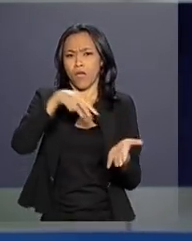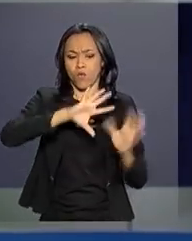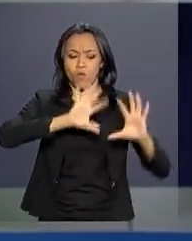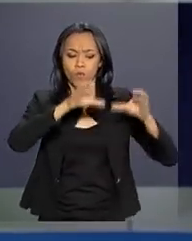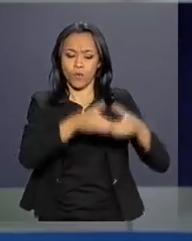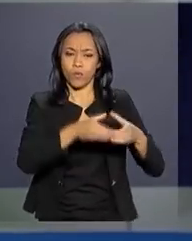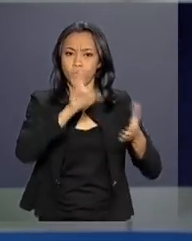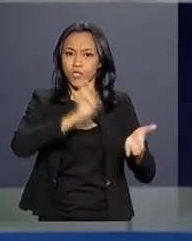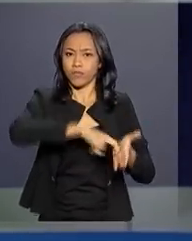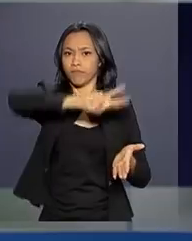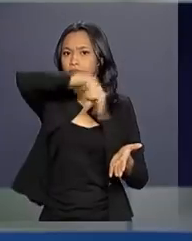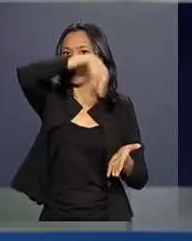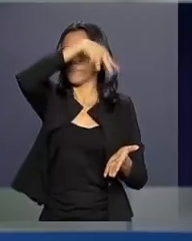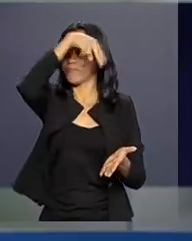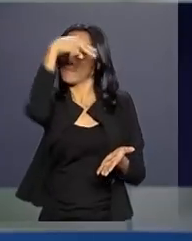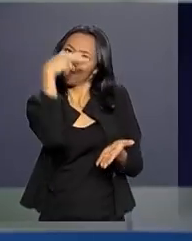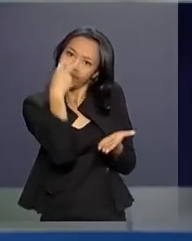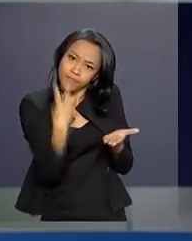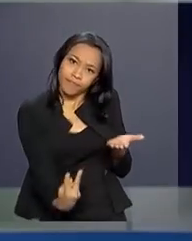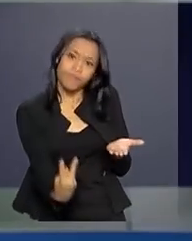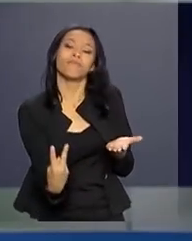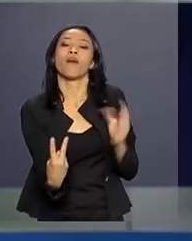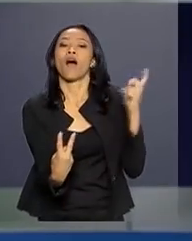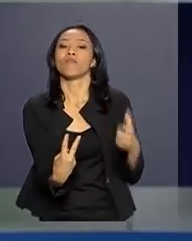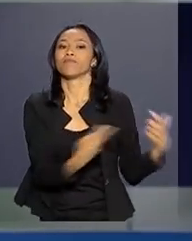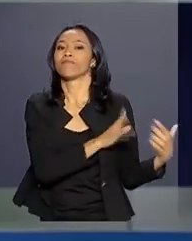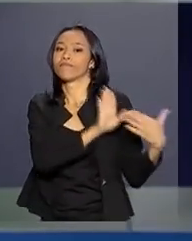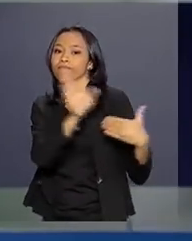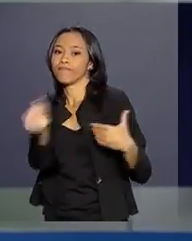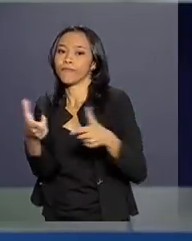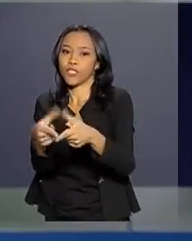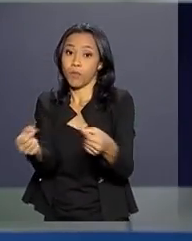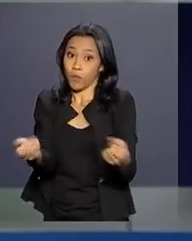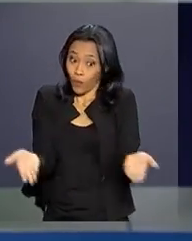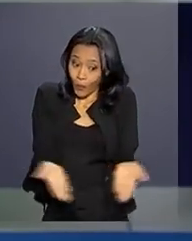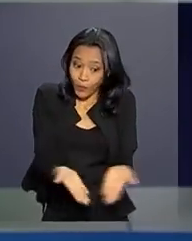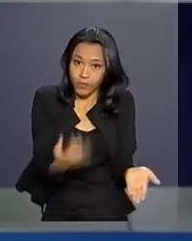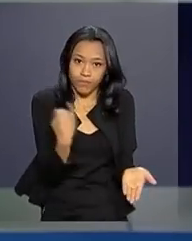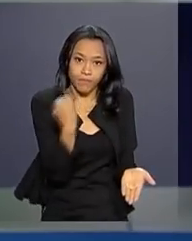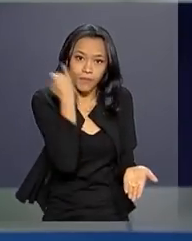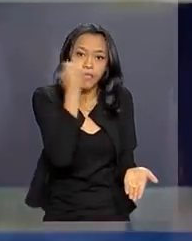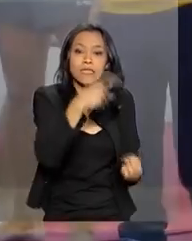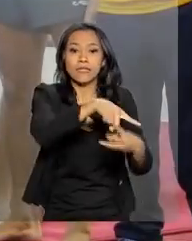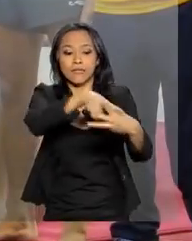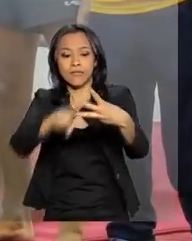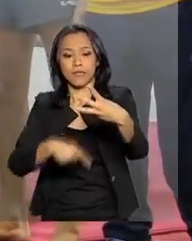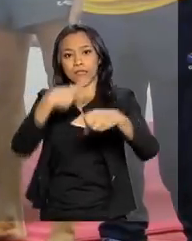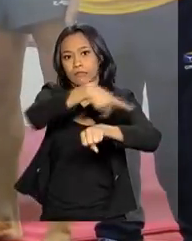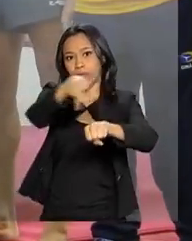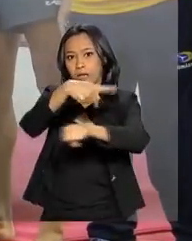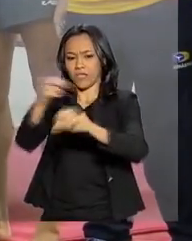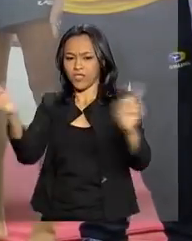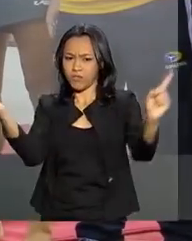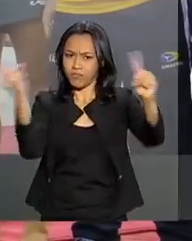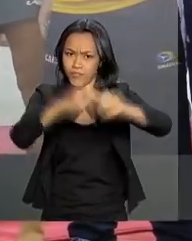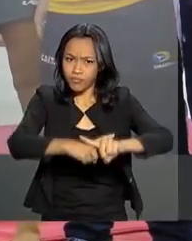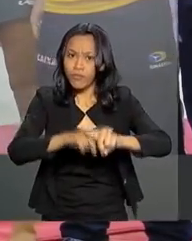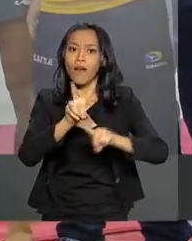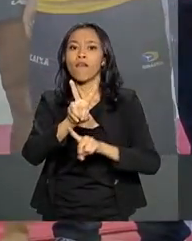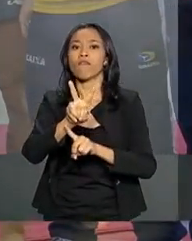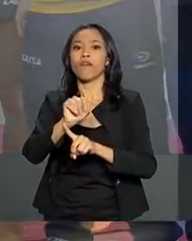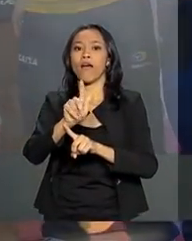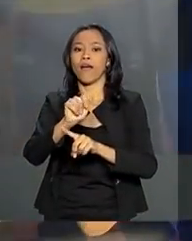artística para os Jogos Olímpicos de Tóquio tem um passo importante a partir de hoje. Três países vão disputar vagas olímpicas